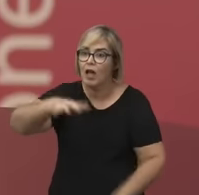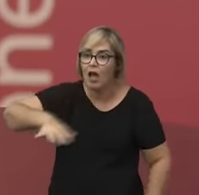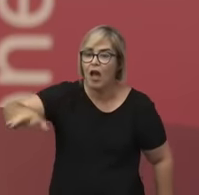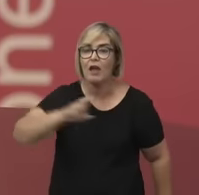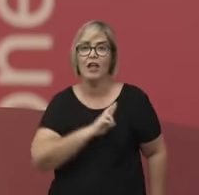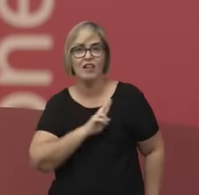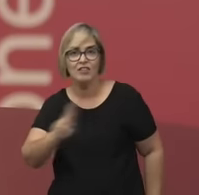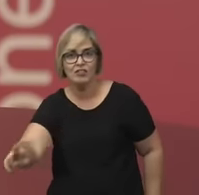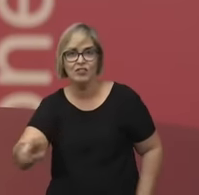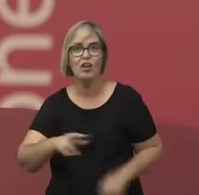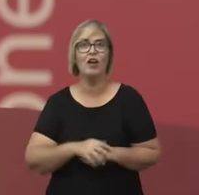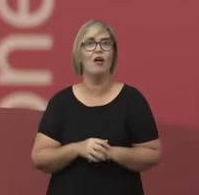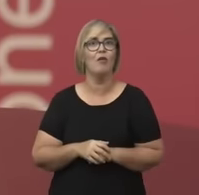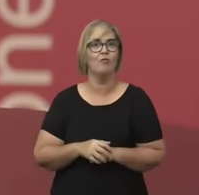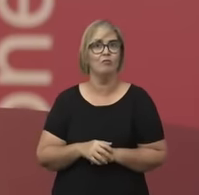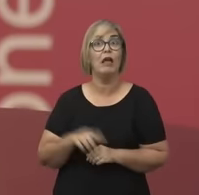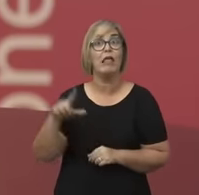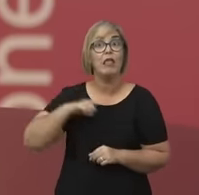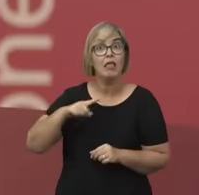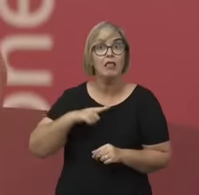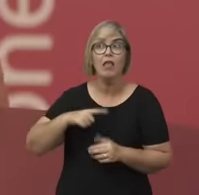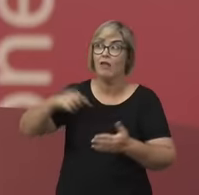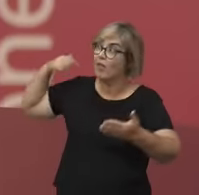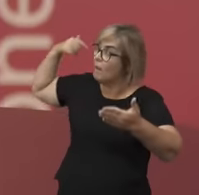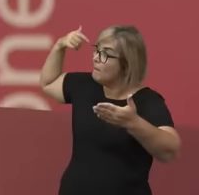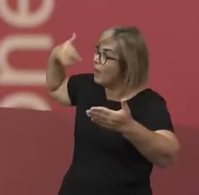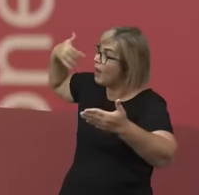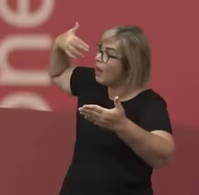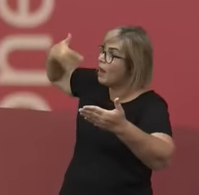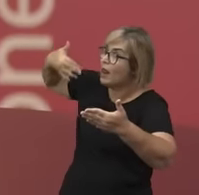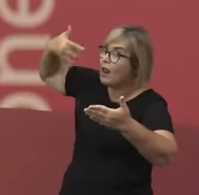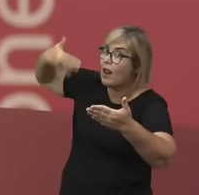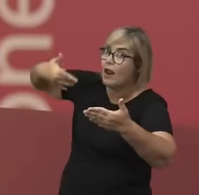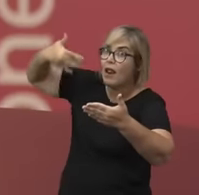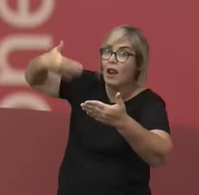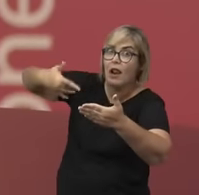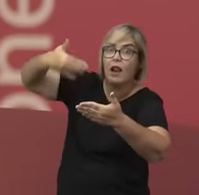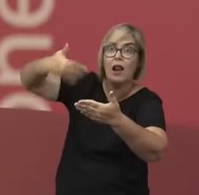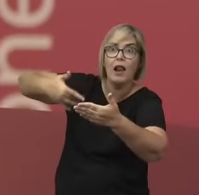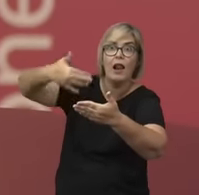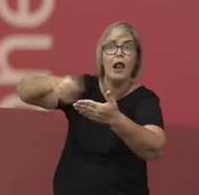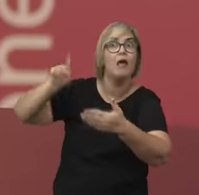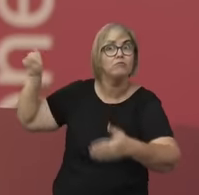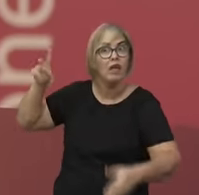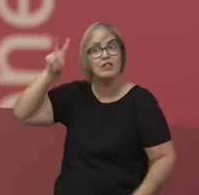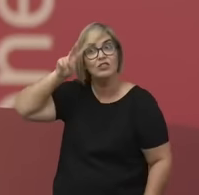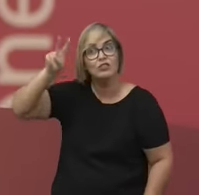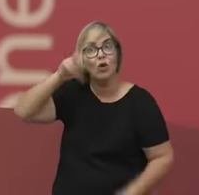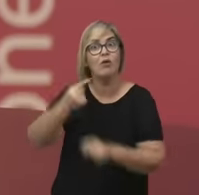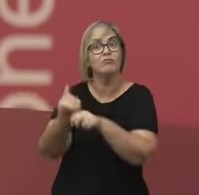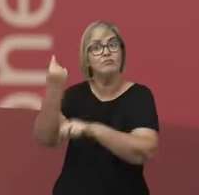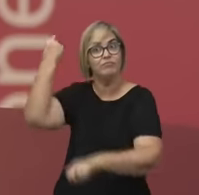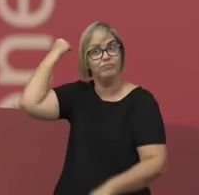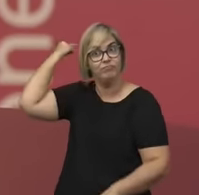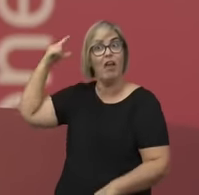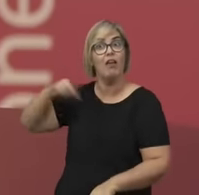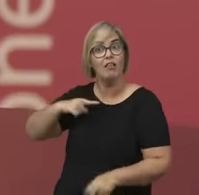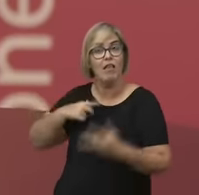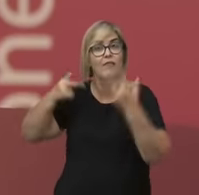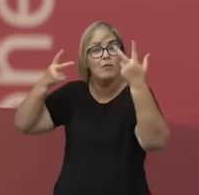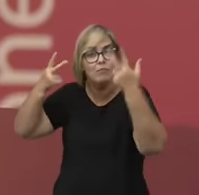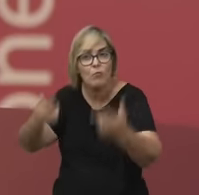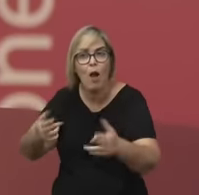faz essa reivindicação dos direitos à educação a partir de uma visão sobre a natureza da racionalidade feminina que é igualitária.